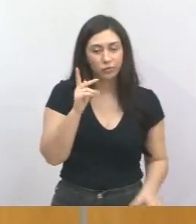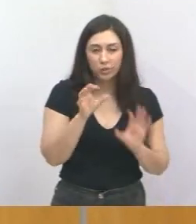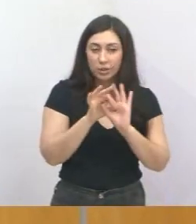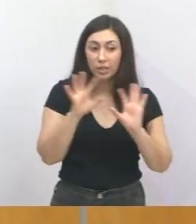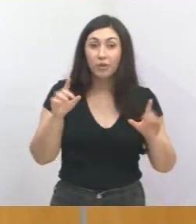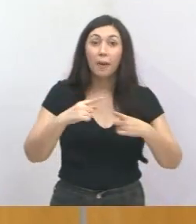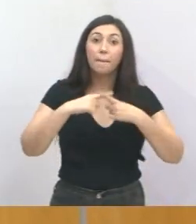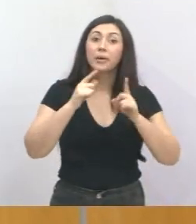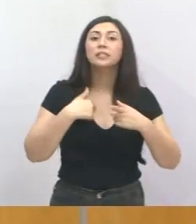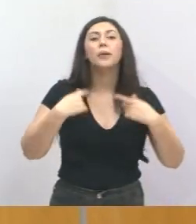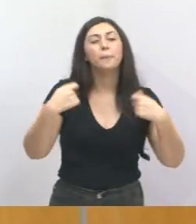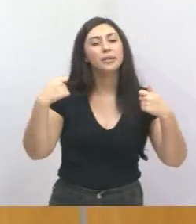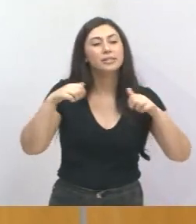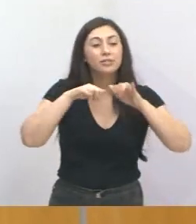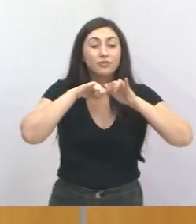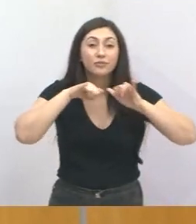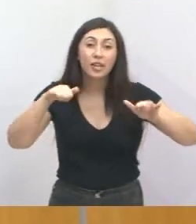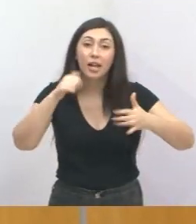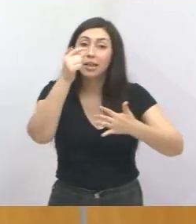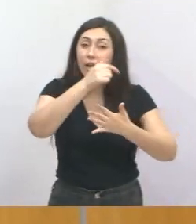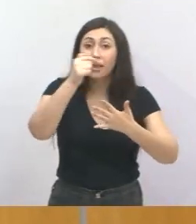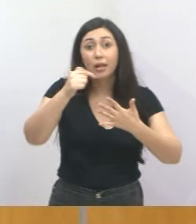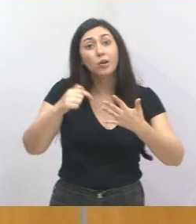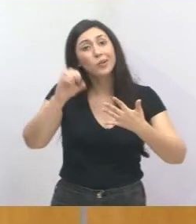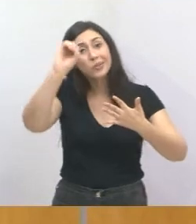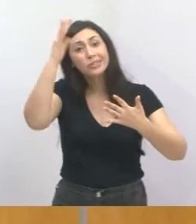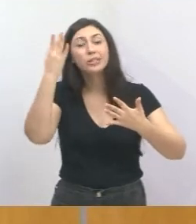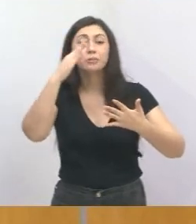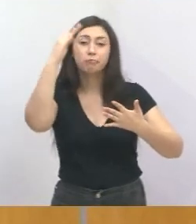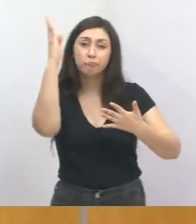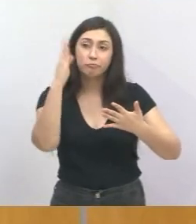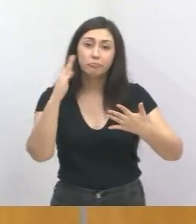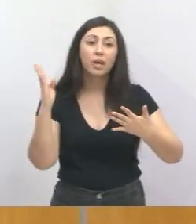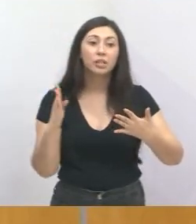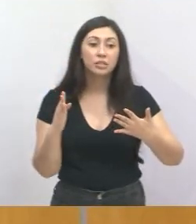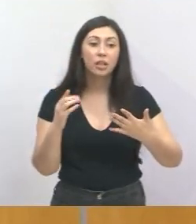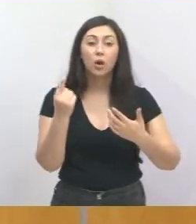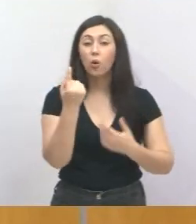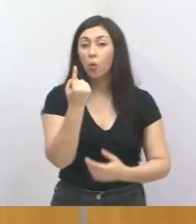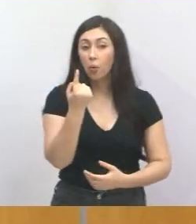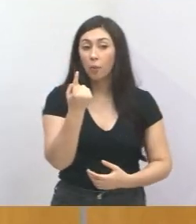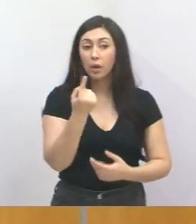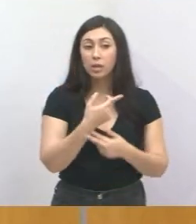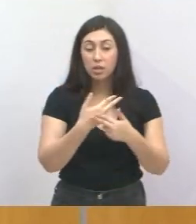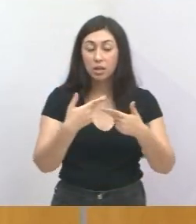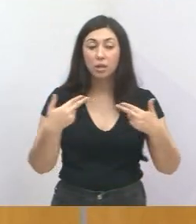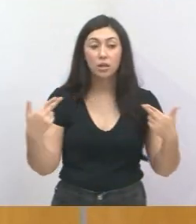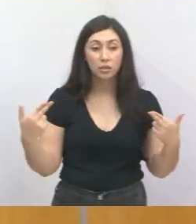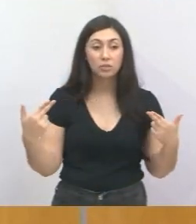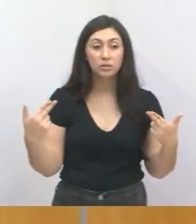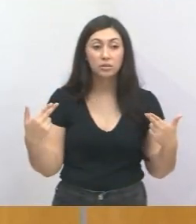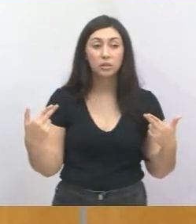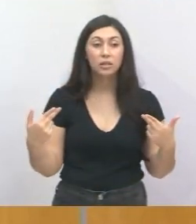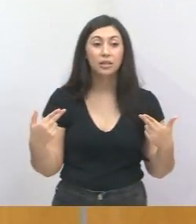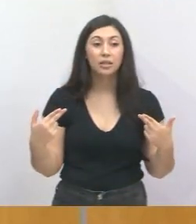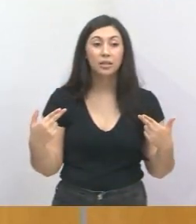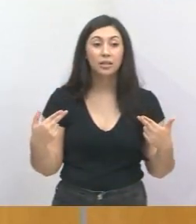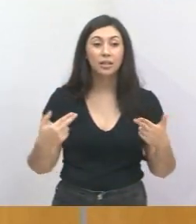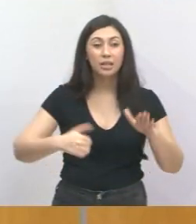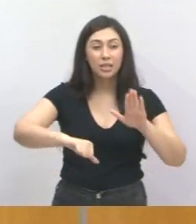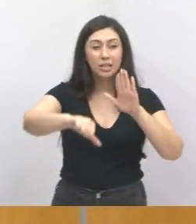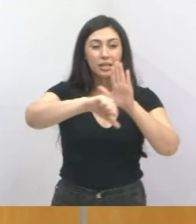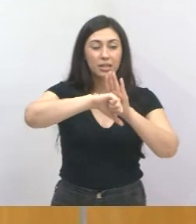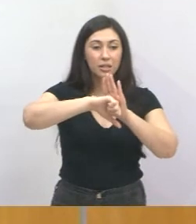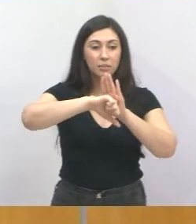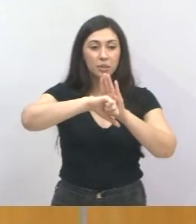decidir. Mas eu tenho que dizer aqui as coisas que ele tem feito nesse país, e uma delas, e uma delas é esse crime